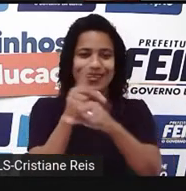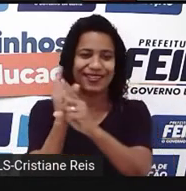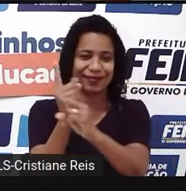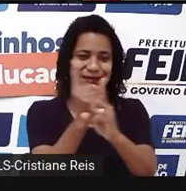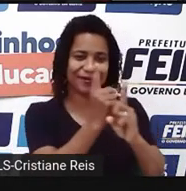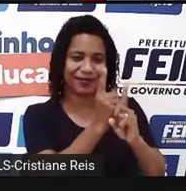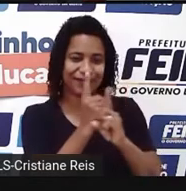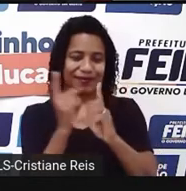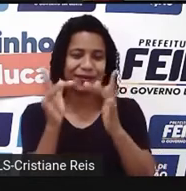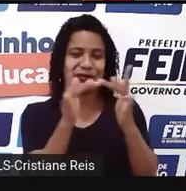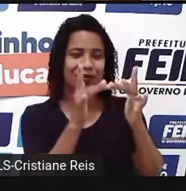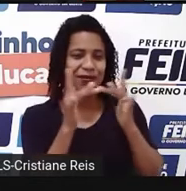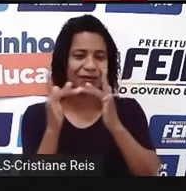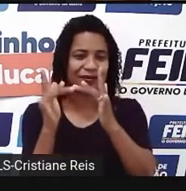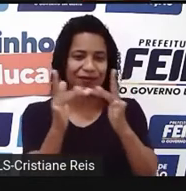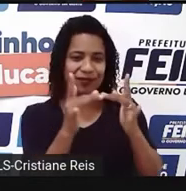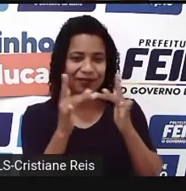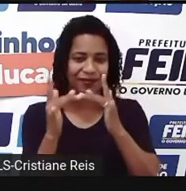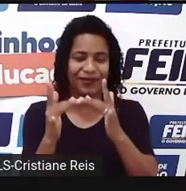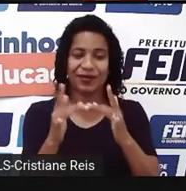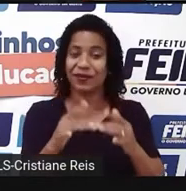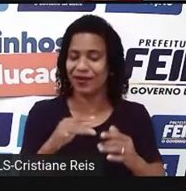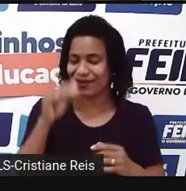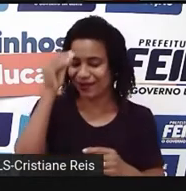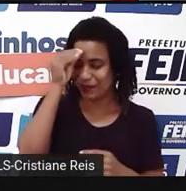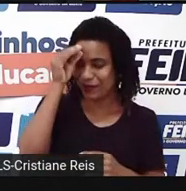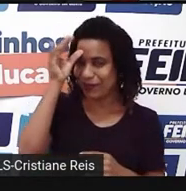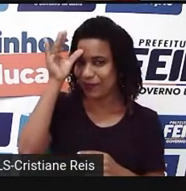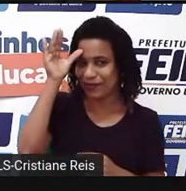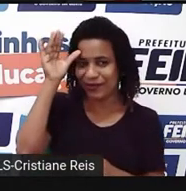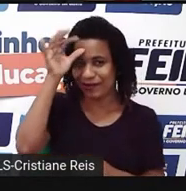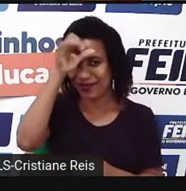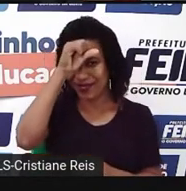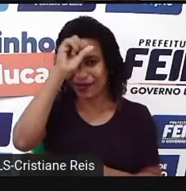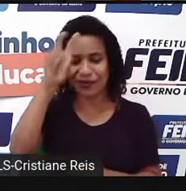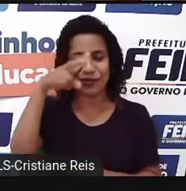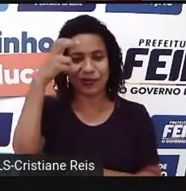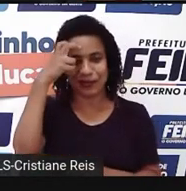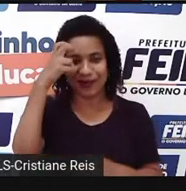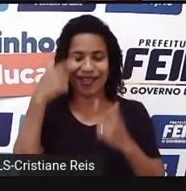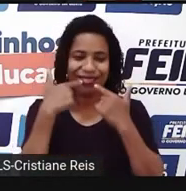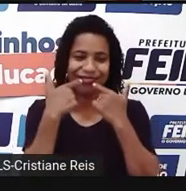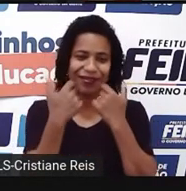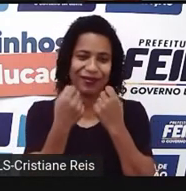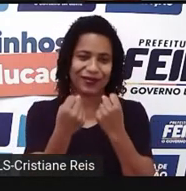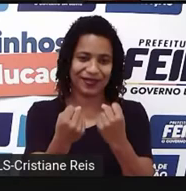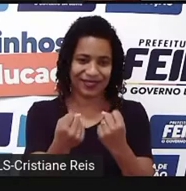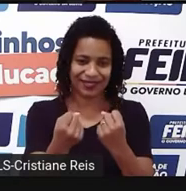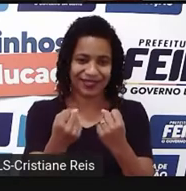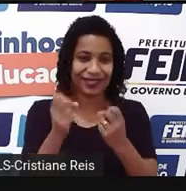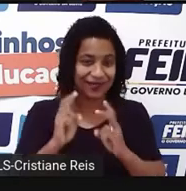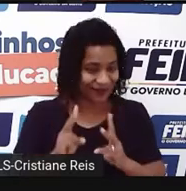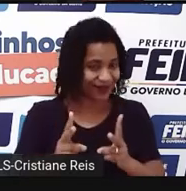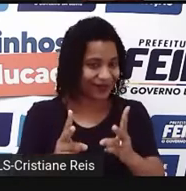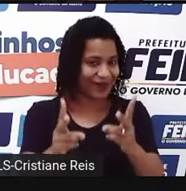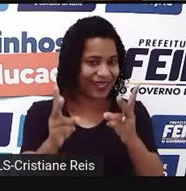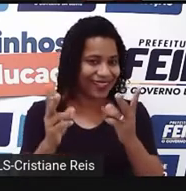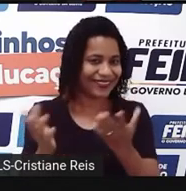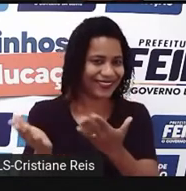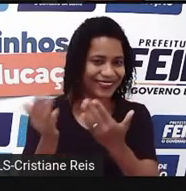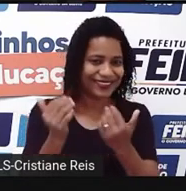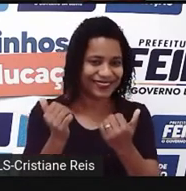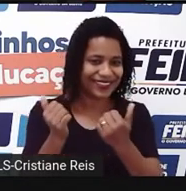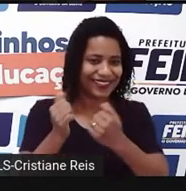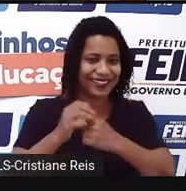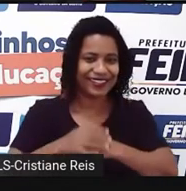a nossa, o nosso conhecimento cultural e linguístico, ok? Let's go! E para